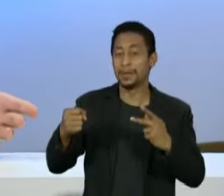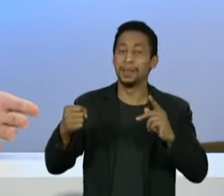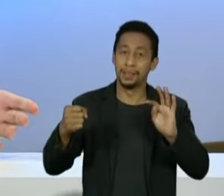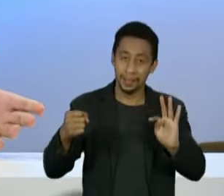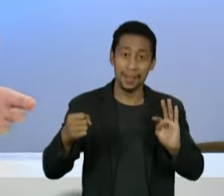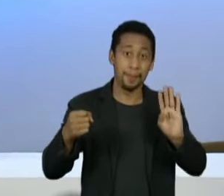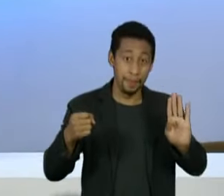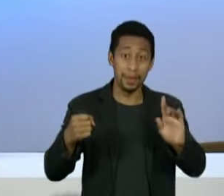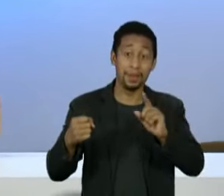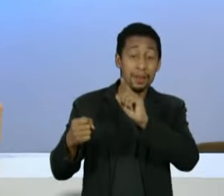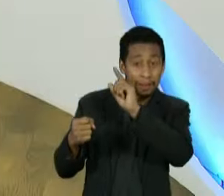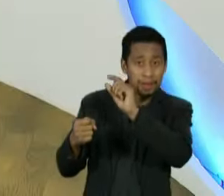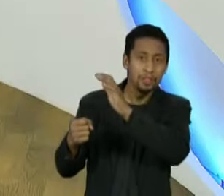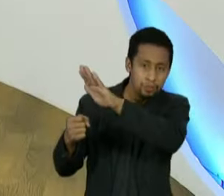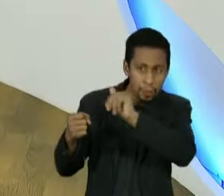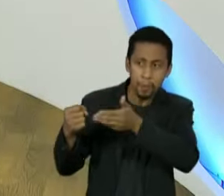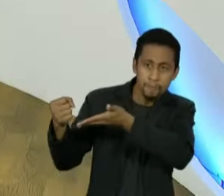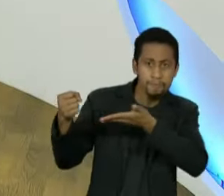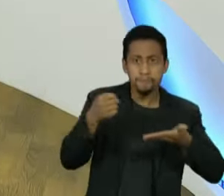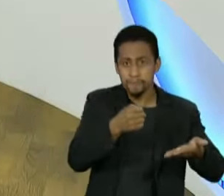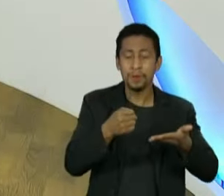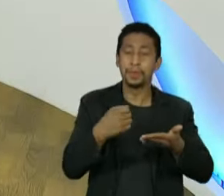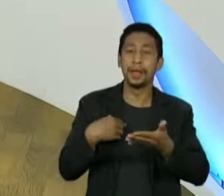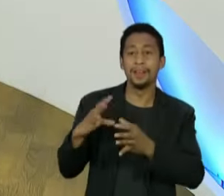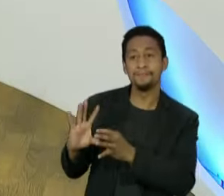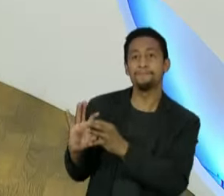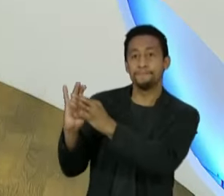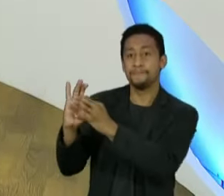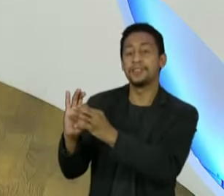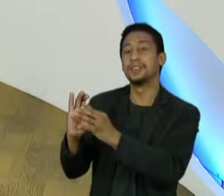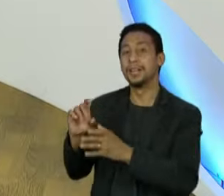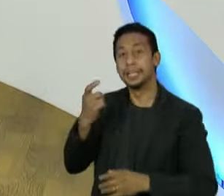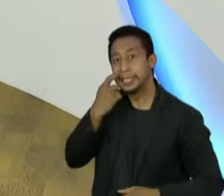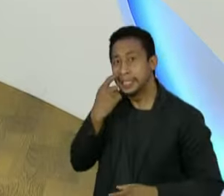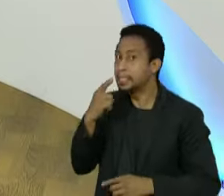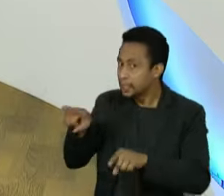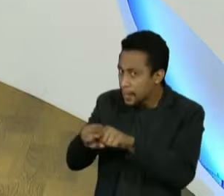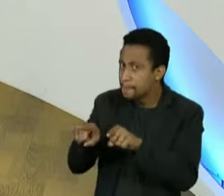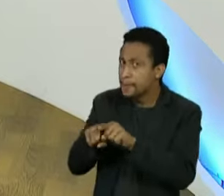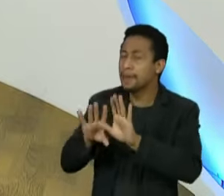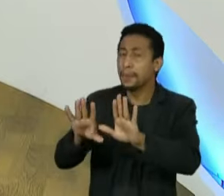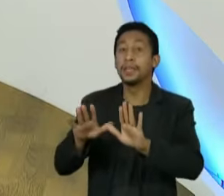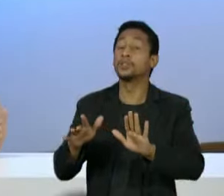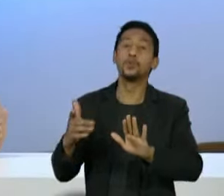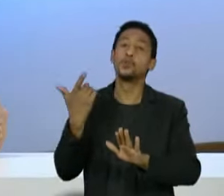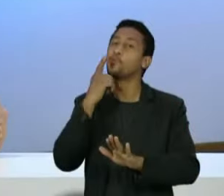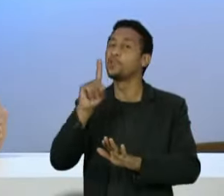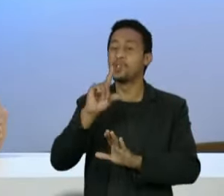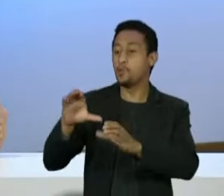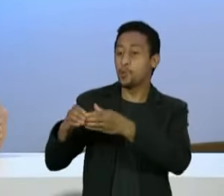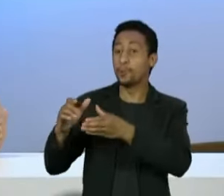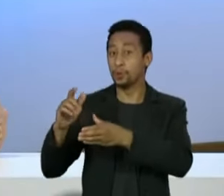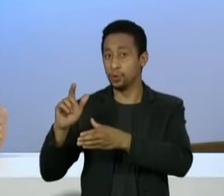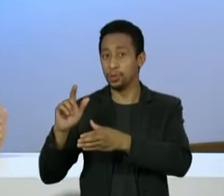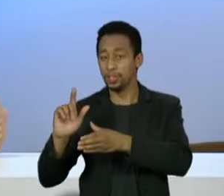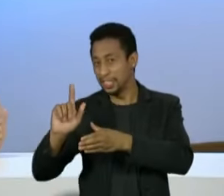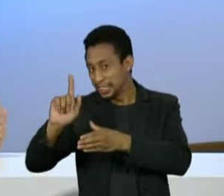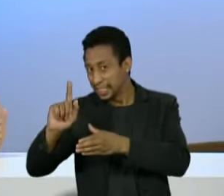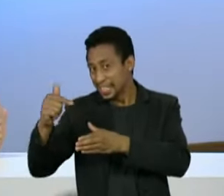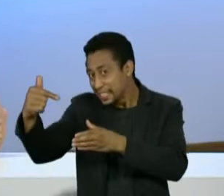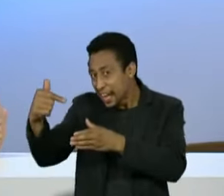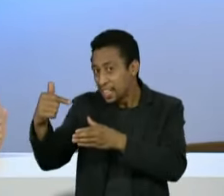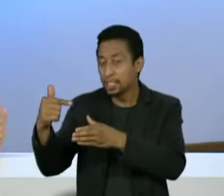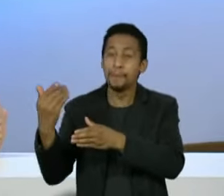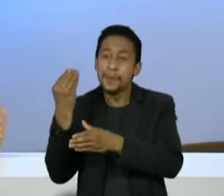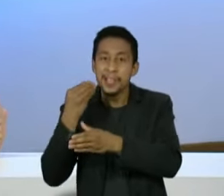é muito próximo também de Davial Columbre e de outros senadores, mas não conseguiu um apoio, uma maioria ali dentro, no G7 mesmo, para levar esse nome,